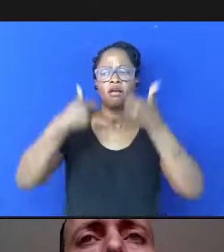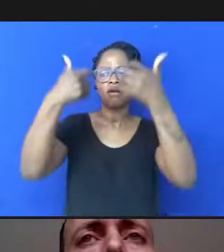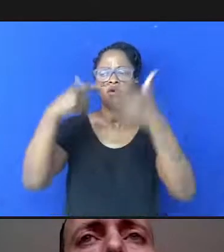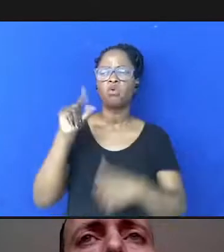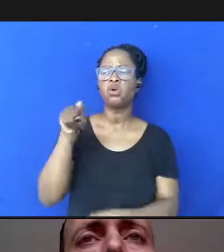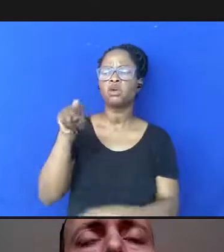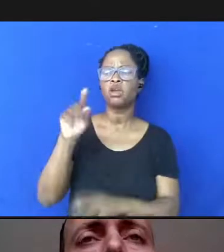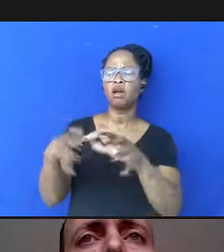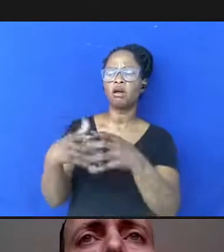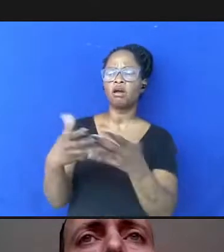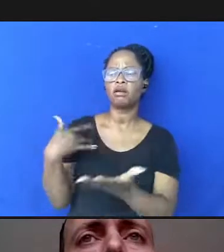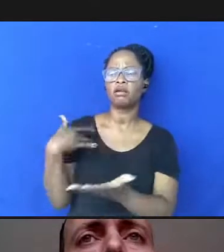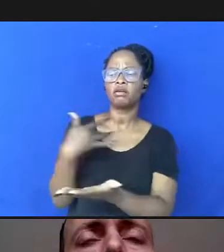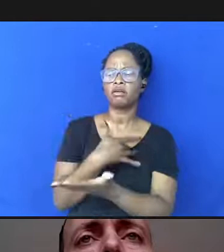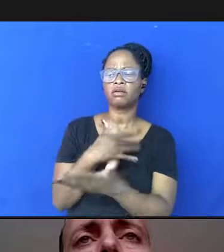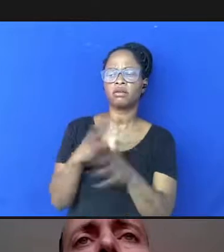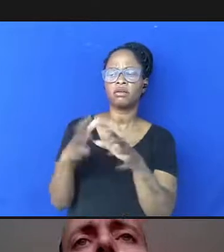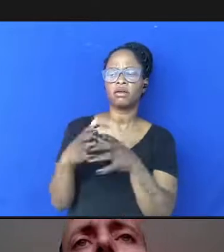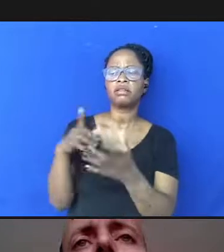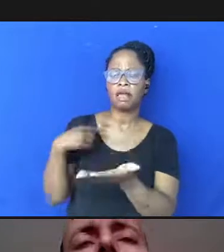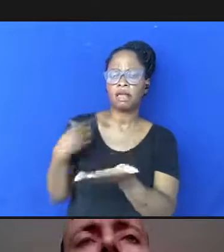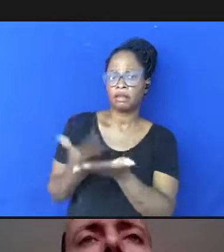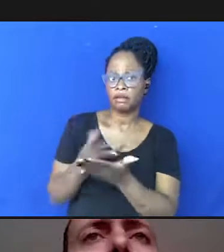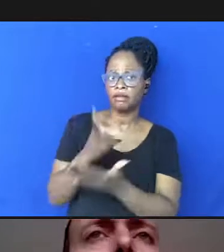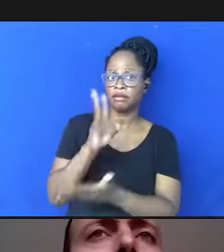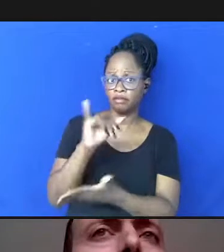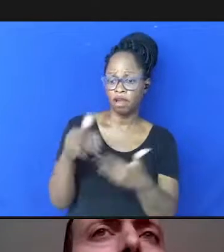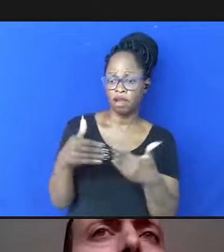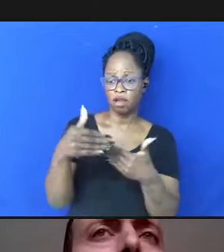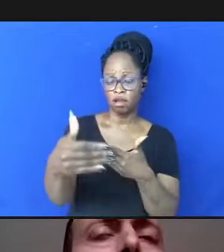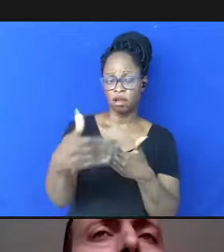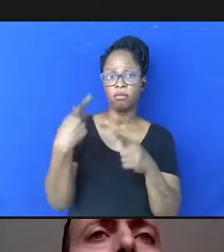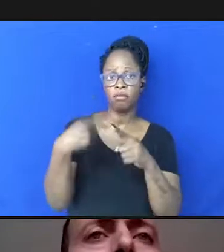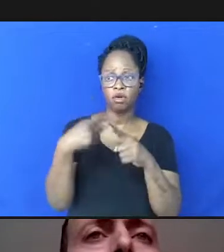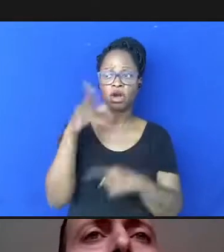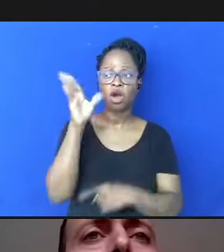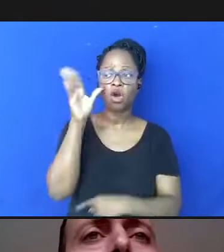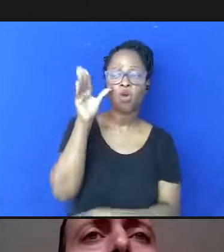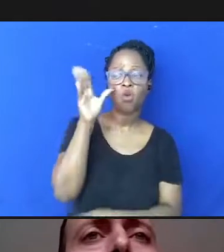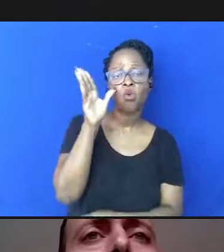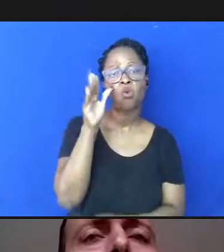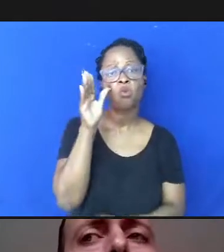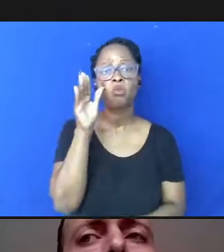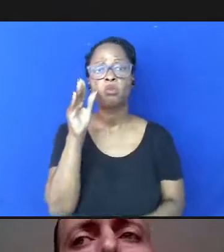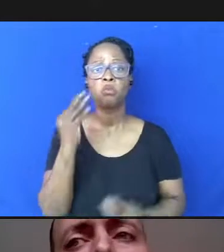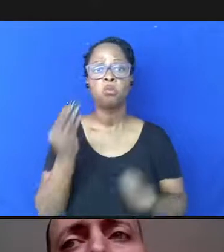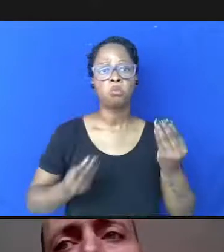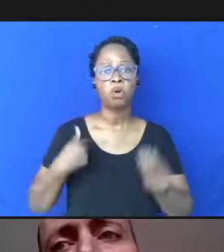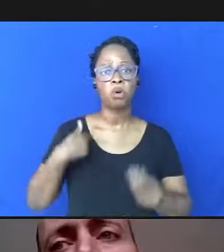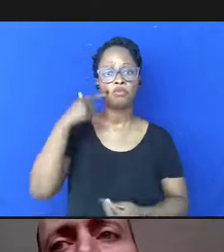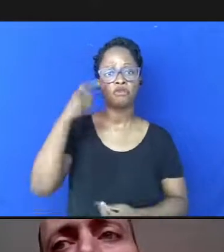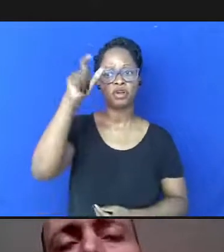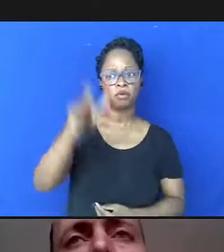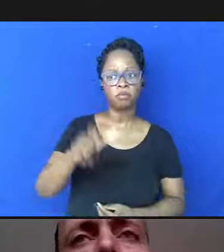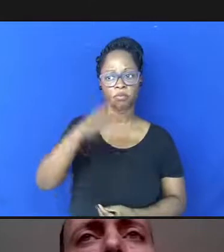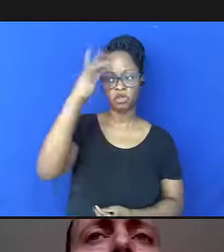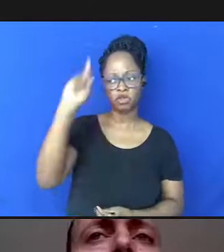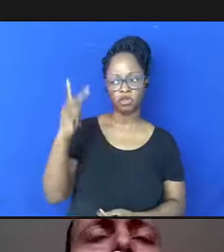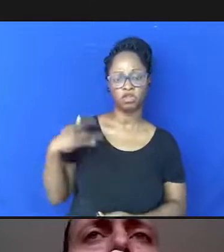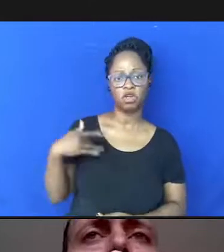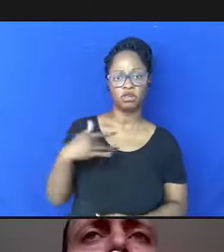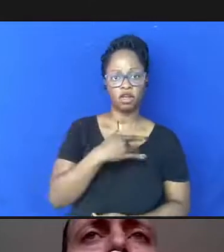comunidade saúde planetária ainda está por vir tem sido bem curioso a gente ver pessoal de história da saúde pública